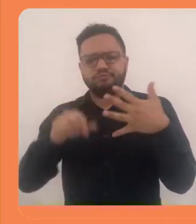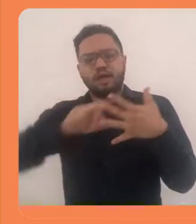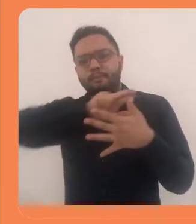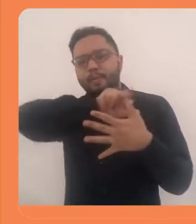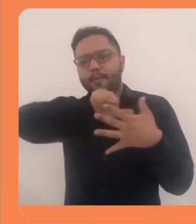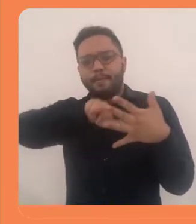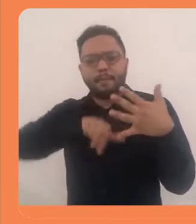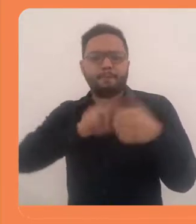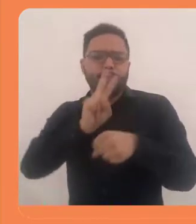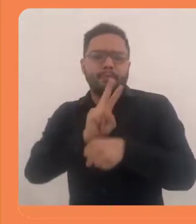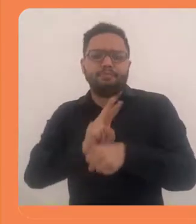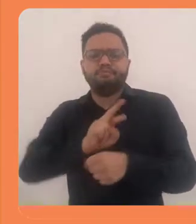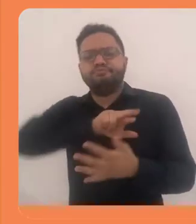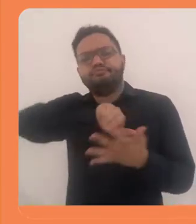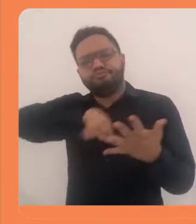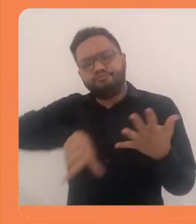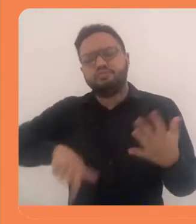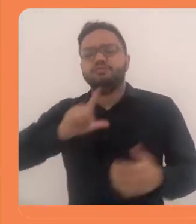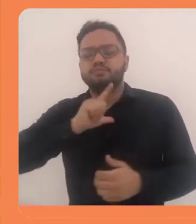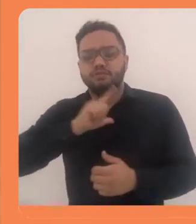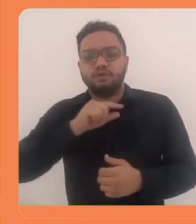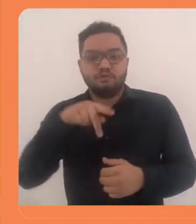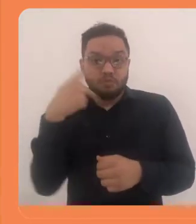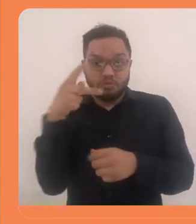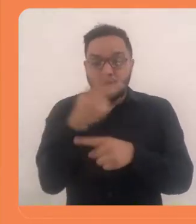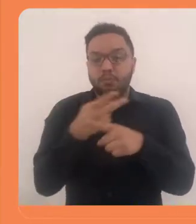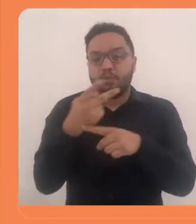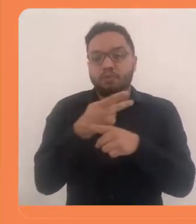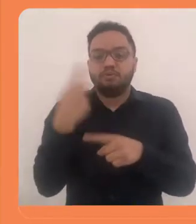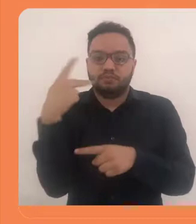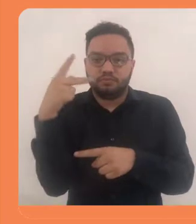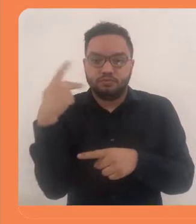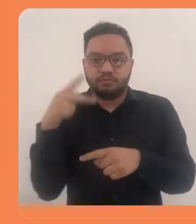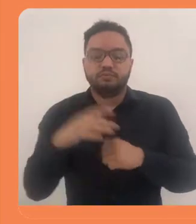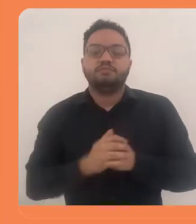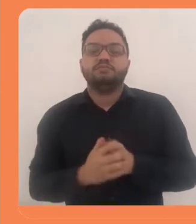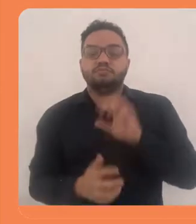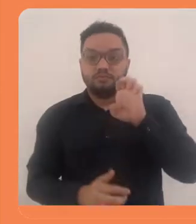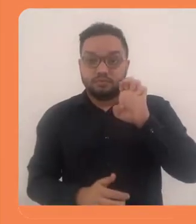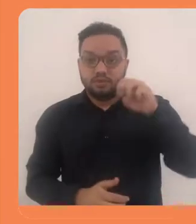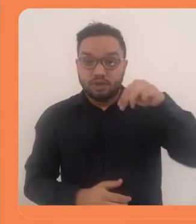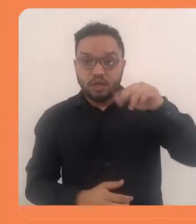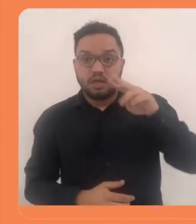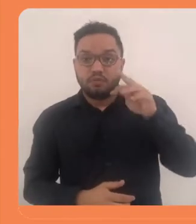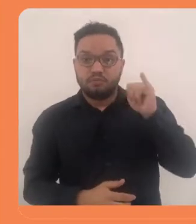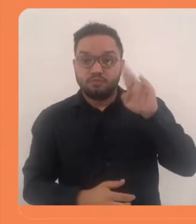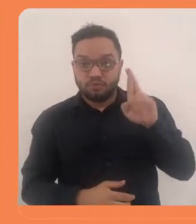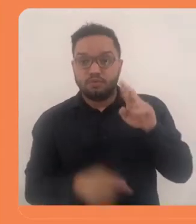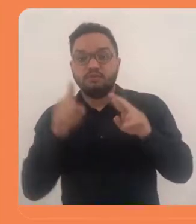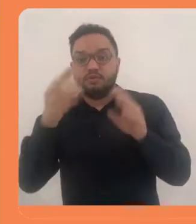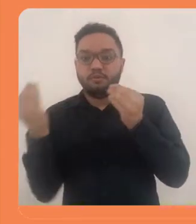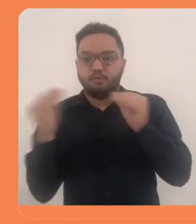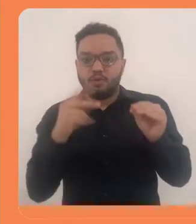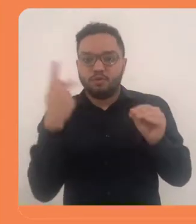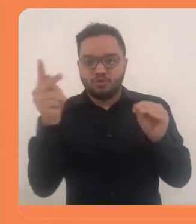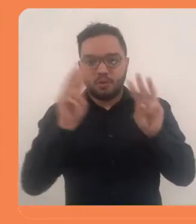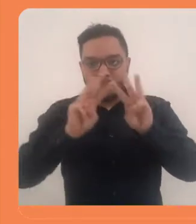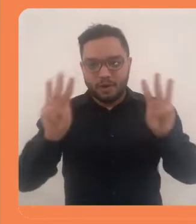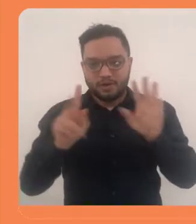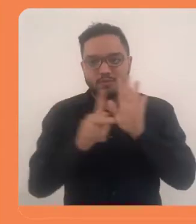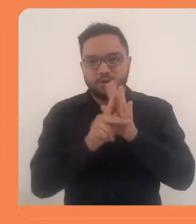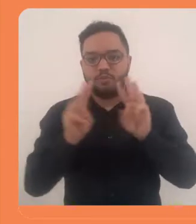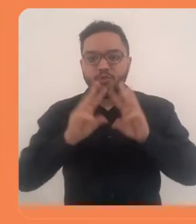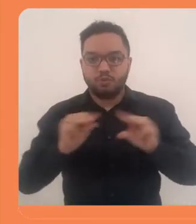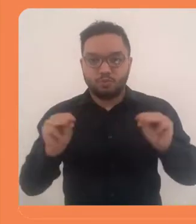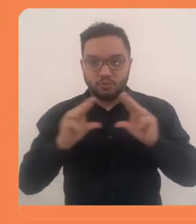opções, vários simuladores, né? Busquem o seu, procurem por embutir e coloquem então na